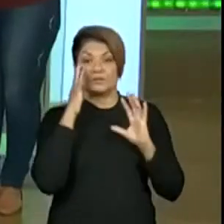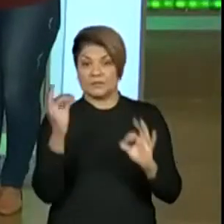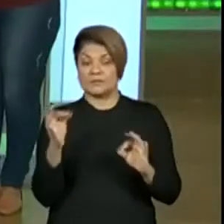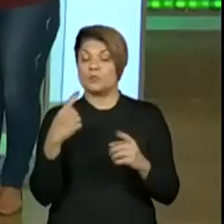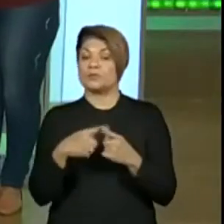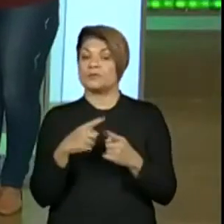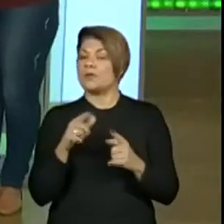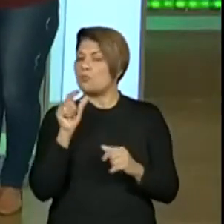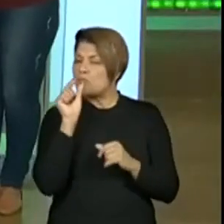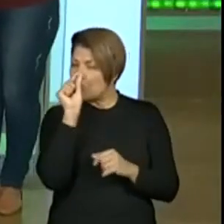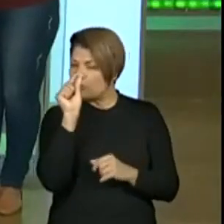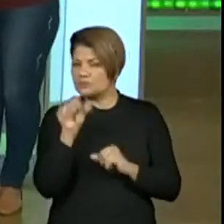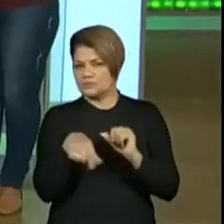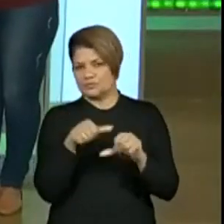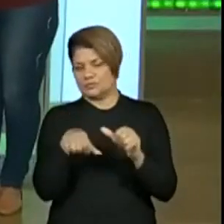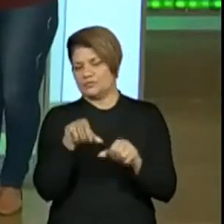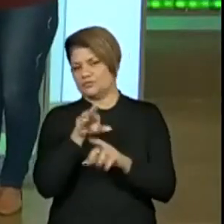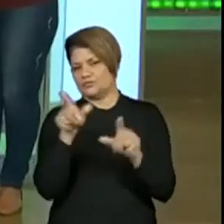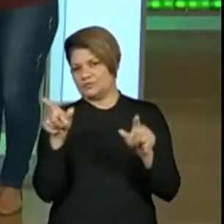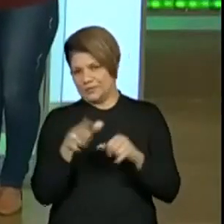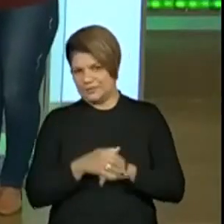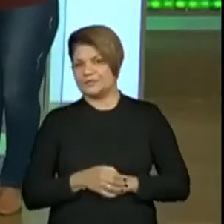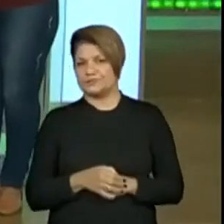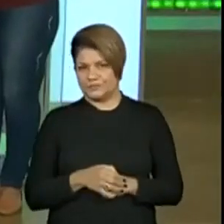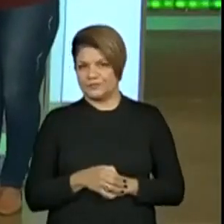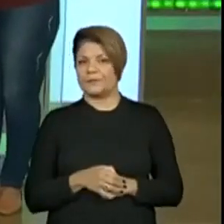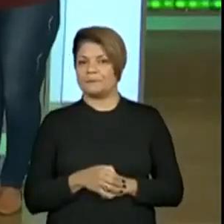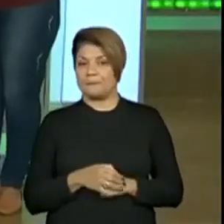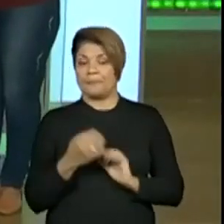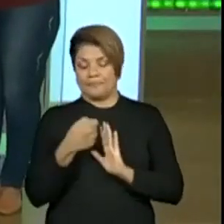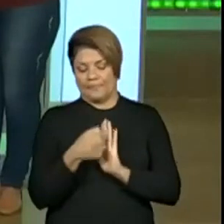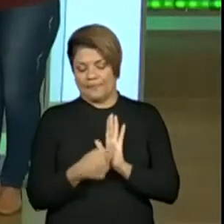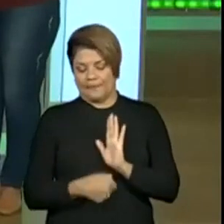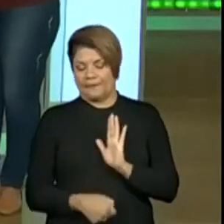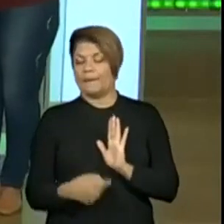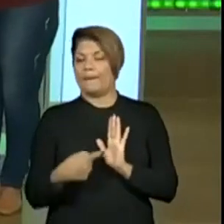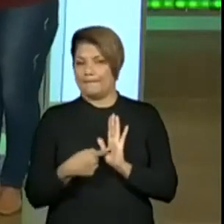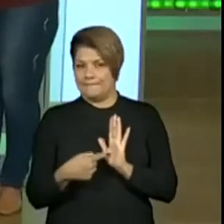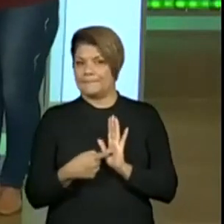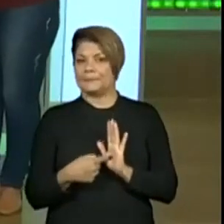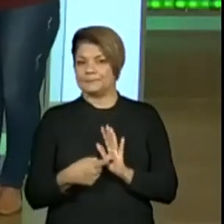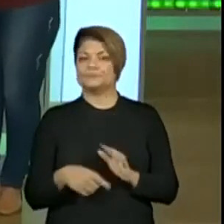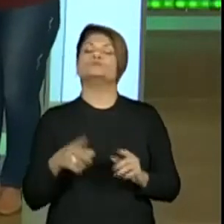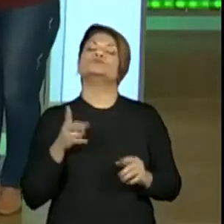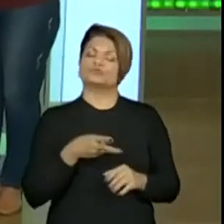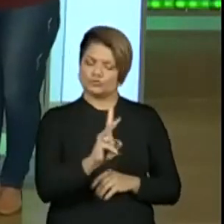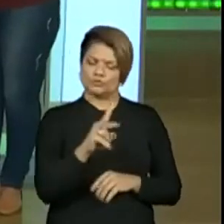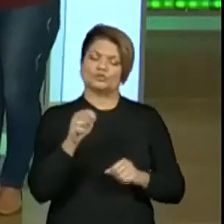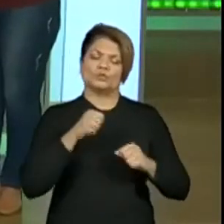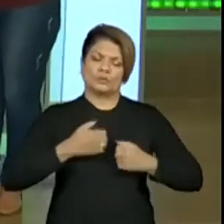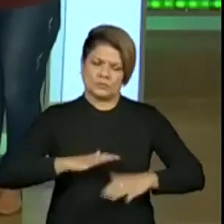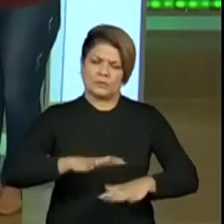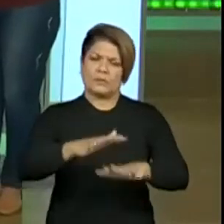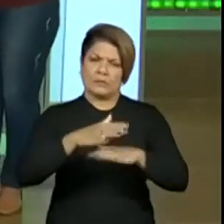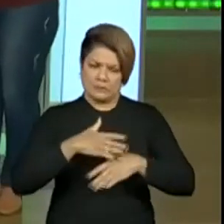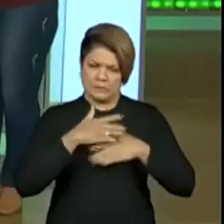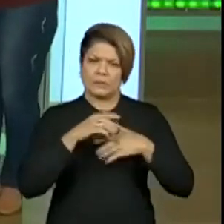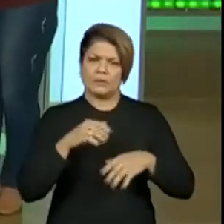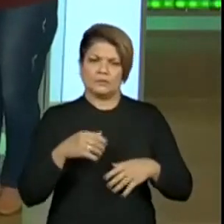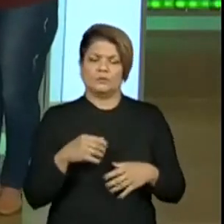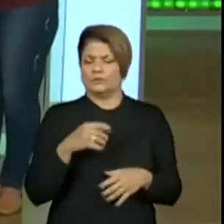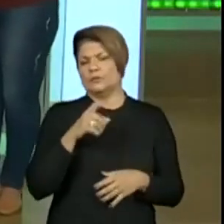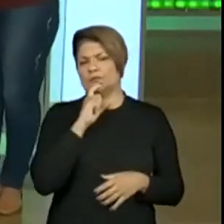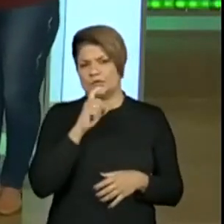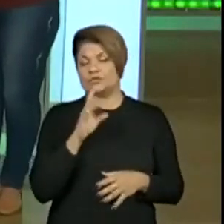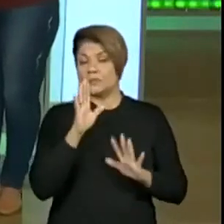Daí nós vamos conseguir trazer tudo o que tem nessa versão. Continua tendo o Lago Verde? Continua. Mas na leitura a gente